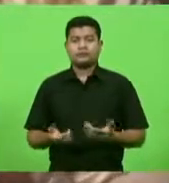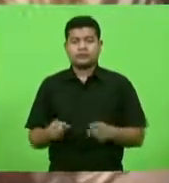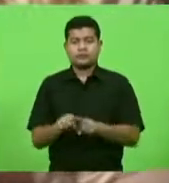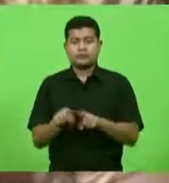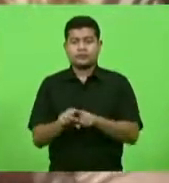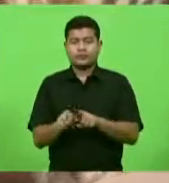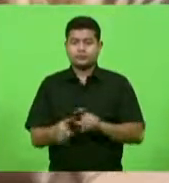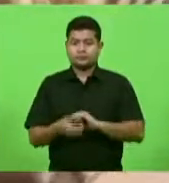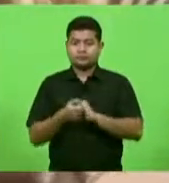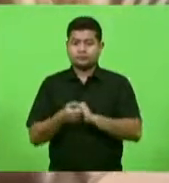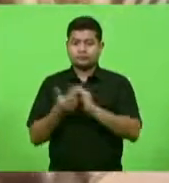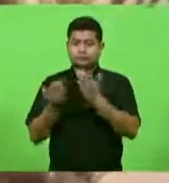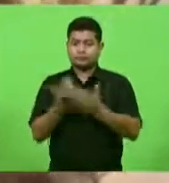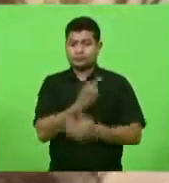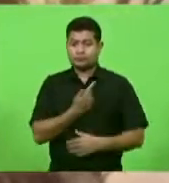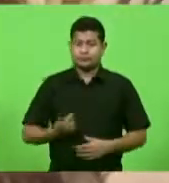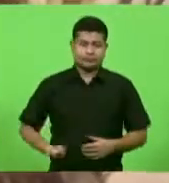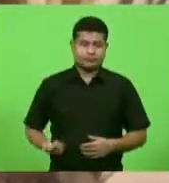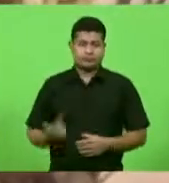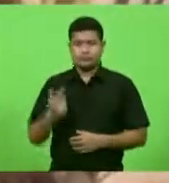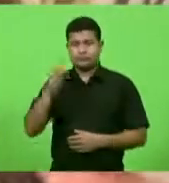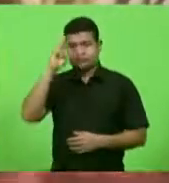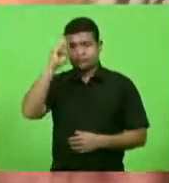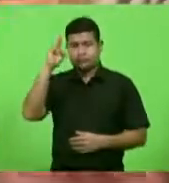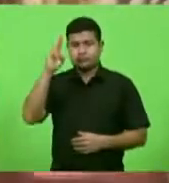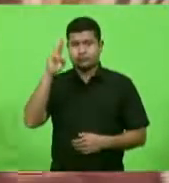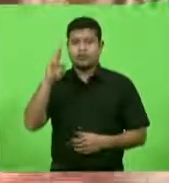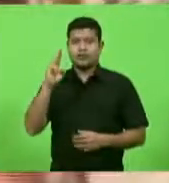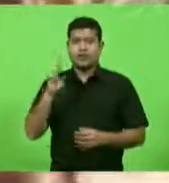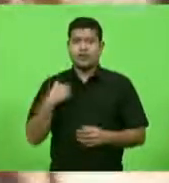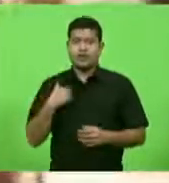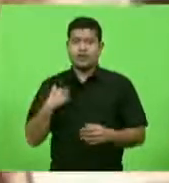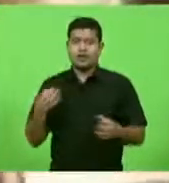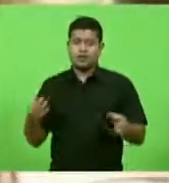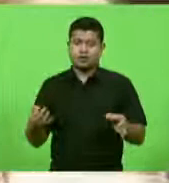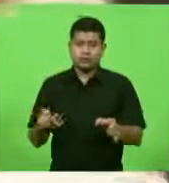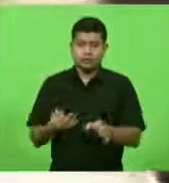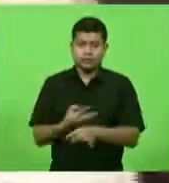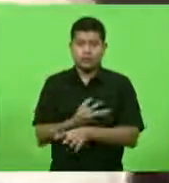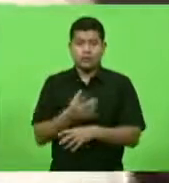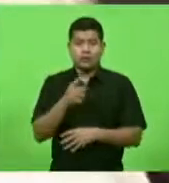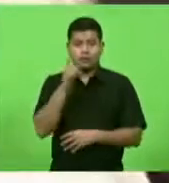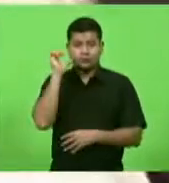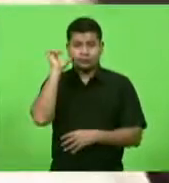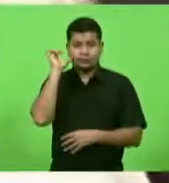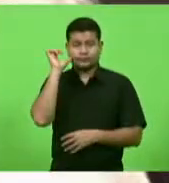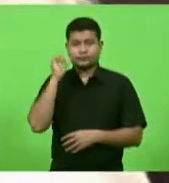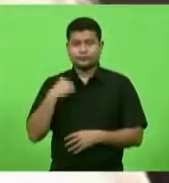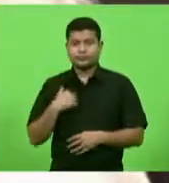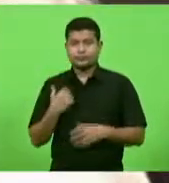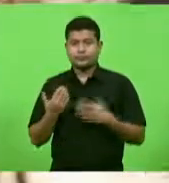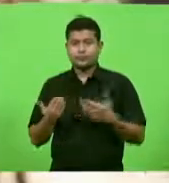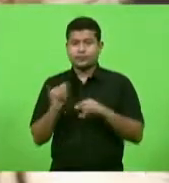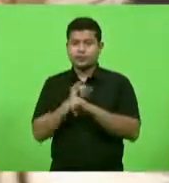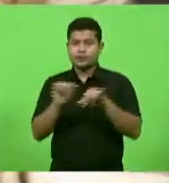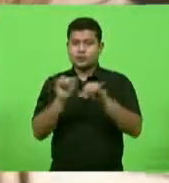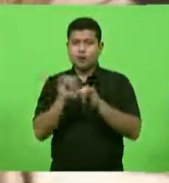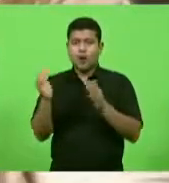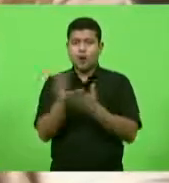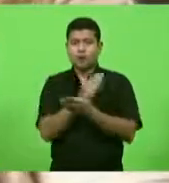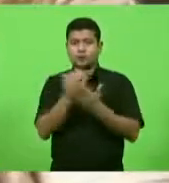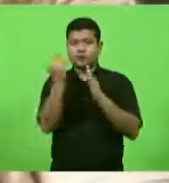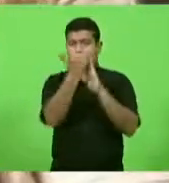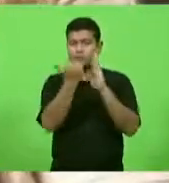Moisés que terminou esse esse dia de ontem com o lançamento de alguns problemas os quais eu tive o privilégio de